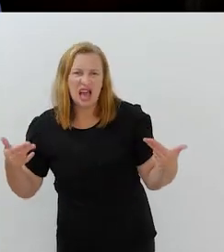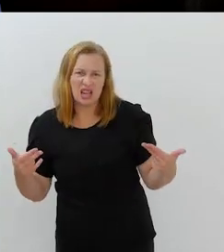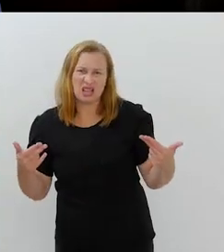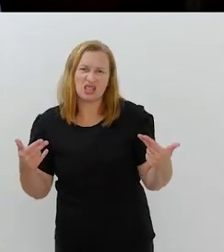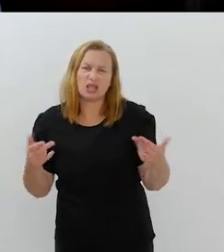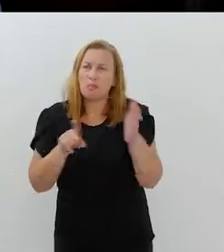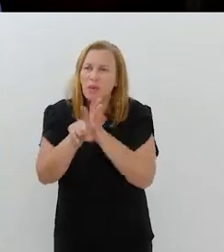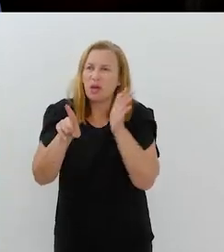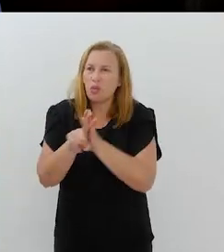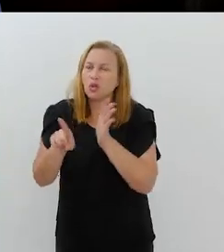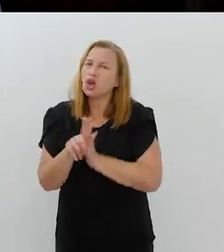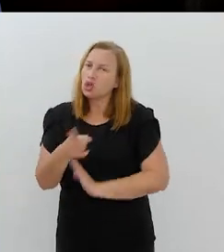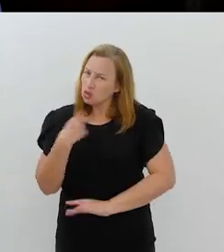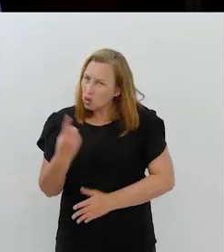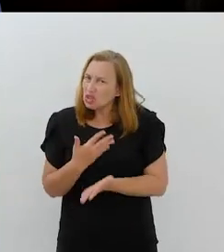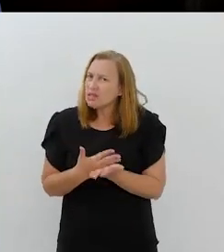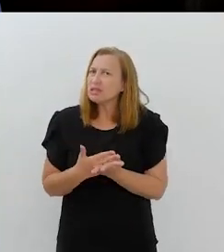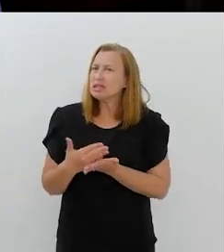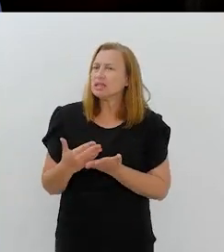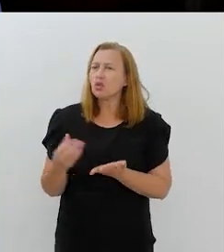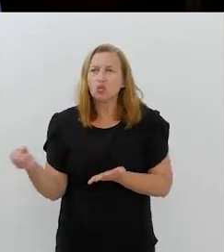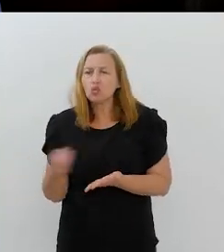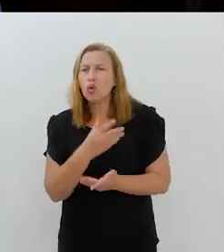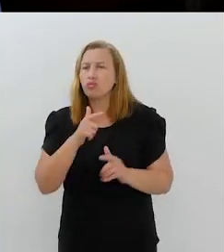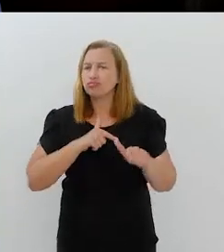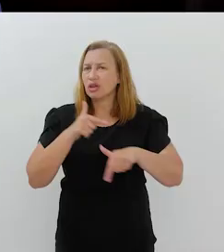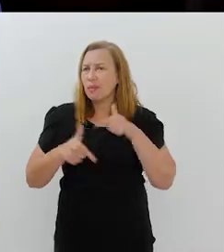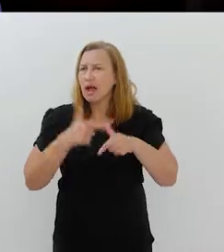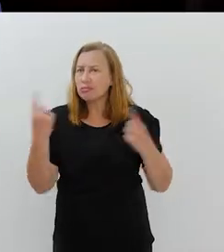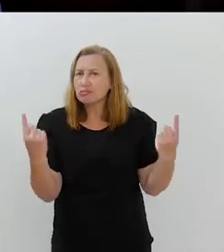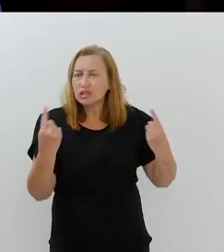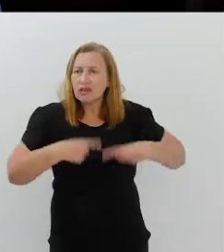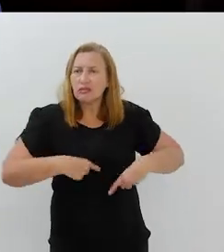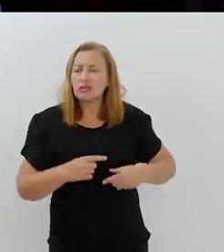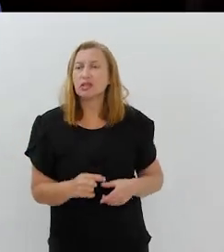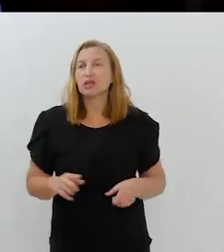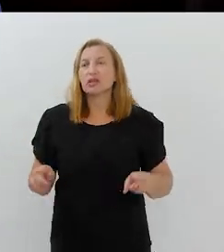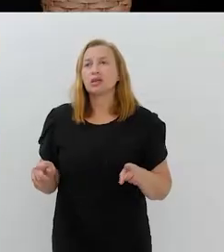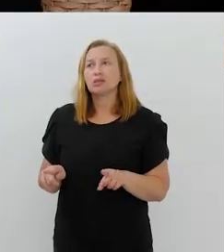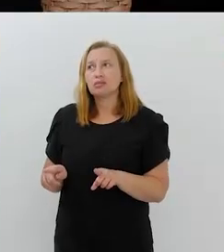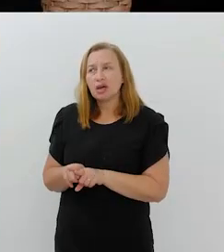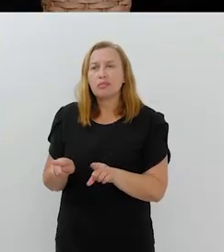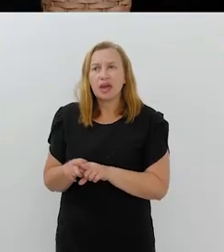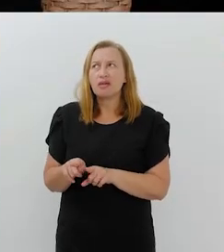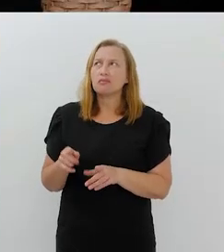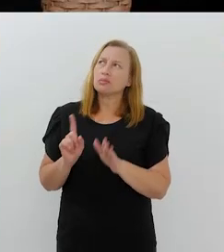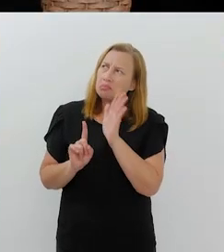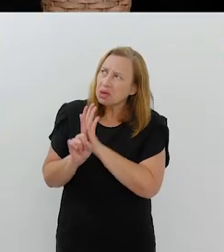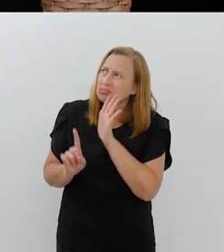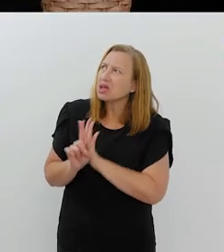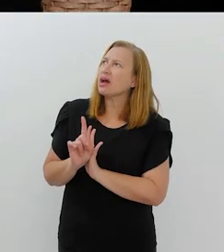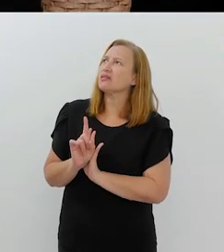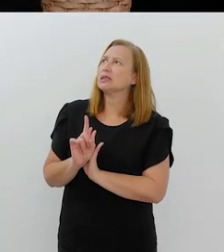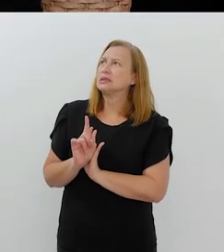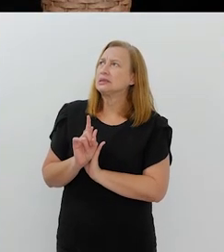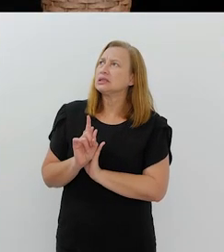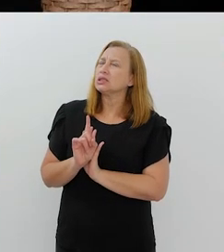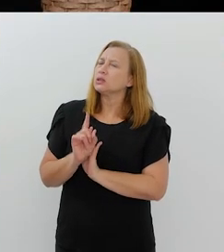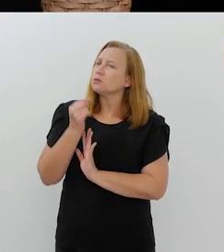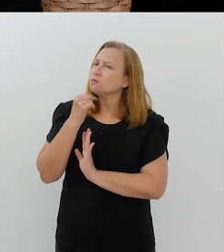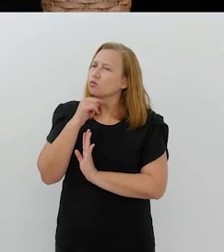mesmos, que estávamos iniciando um novo trabalho, um novo desafio, a gente também se questionava muito.